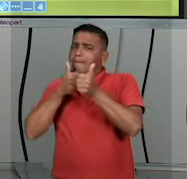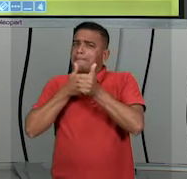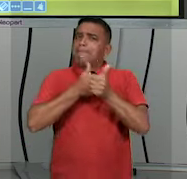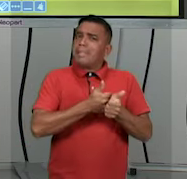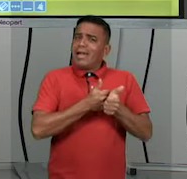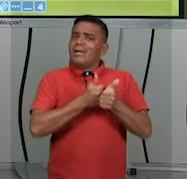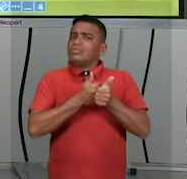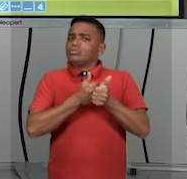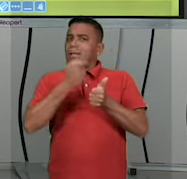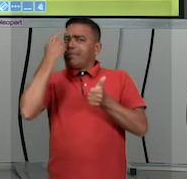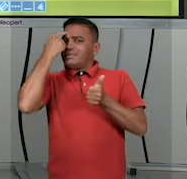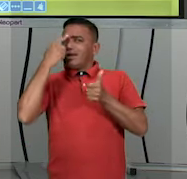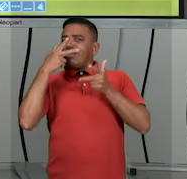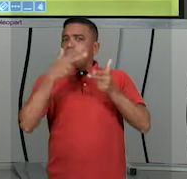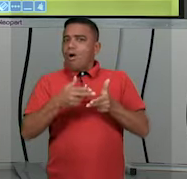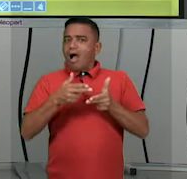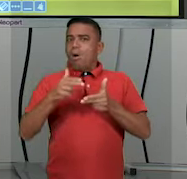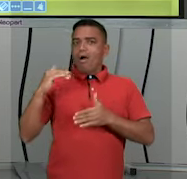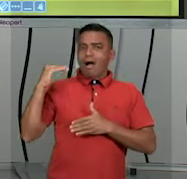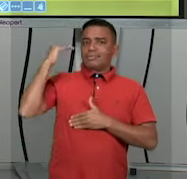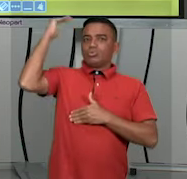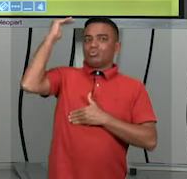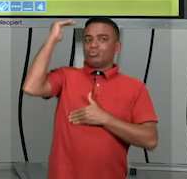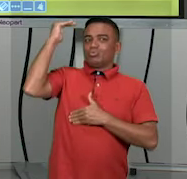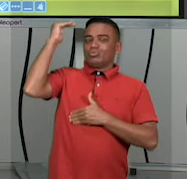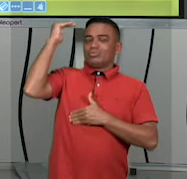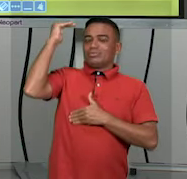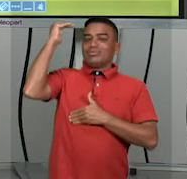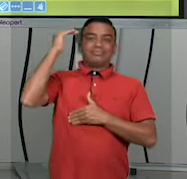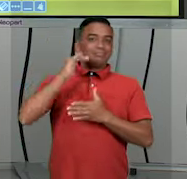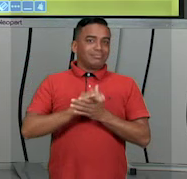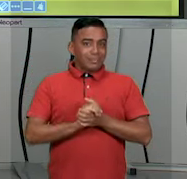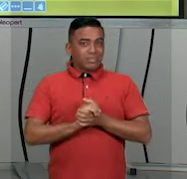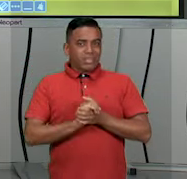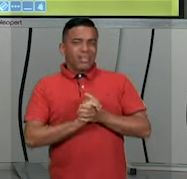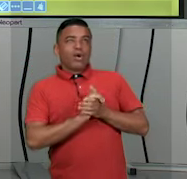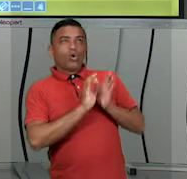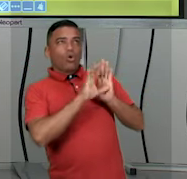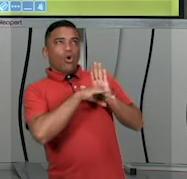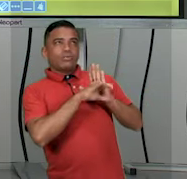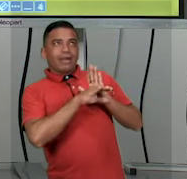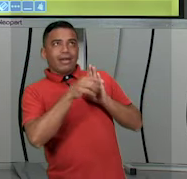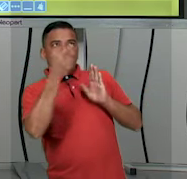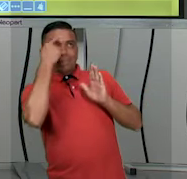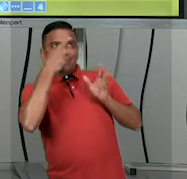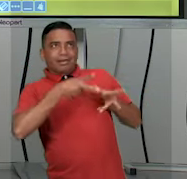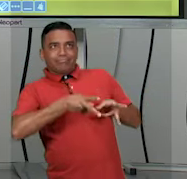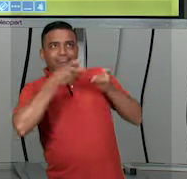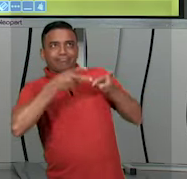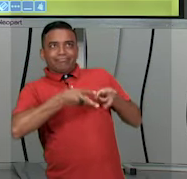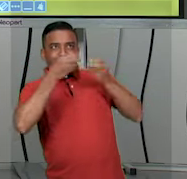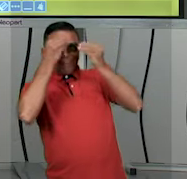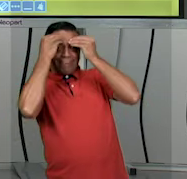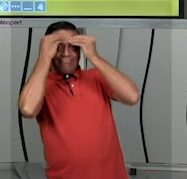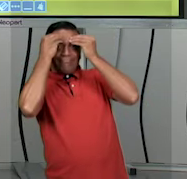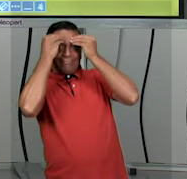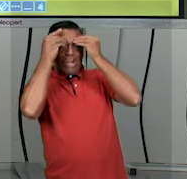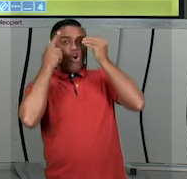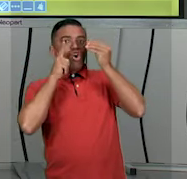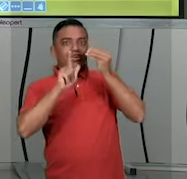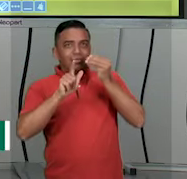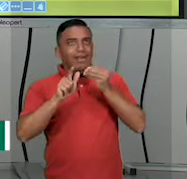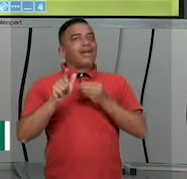já é capaz de abstrair conceitos que quando você era criança, você ainda não conseguia. Então,